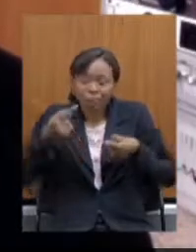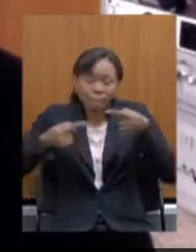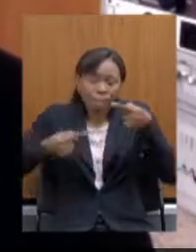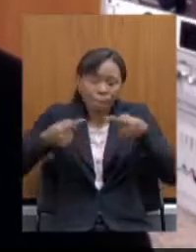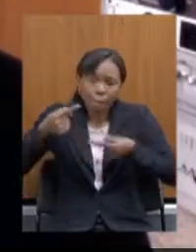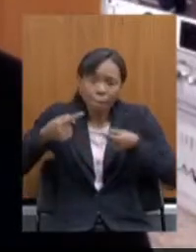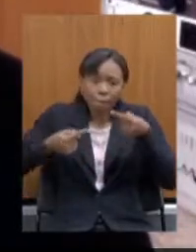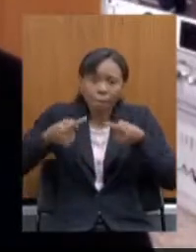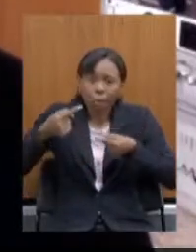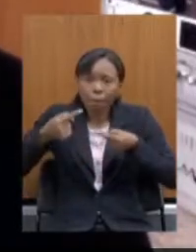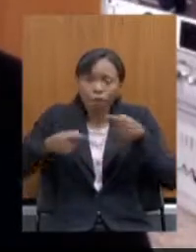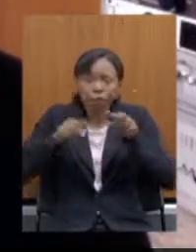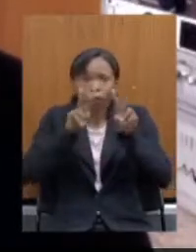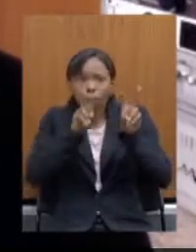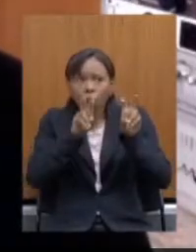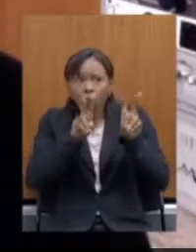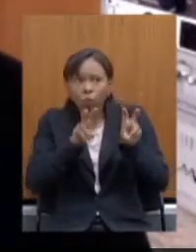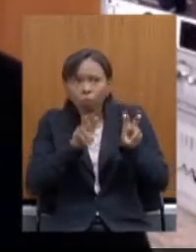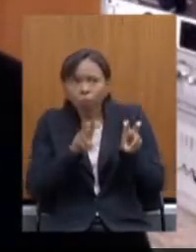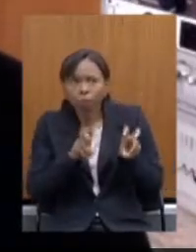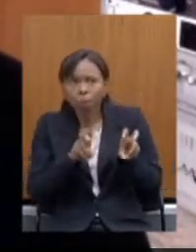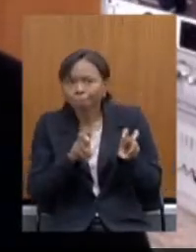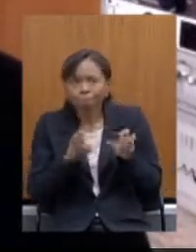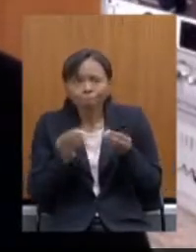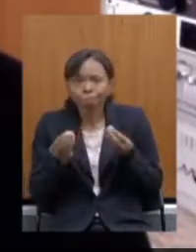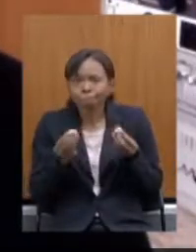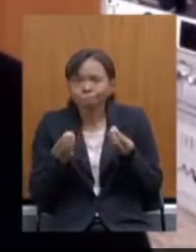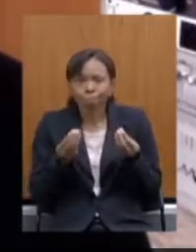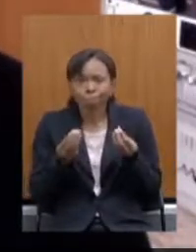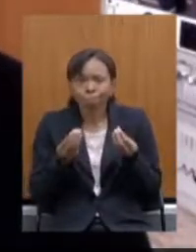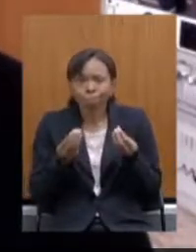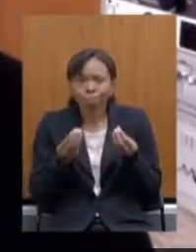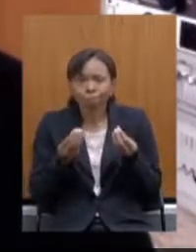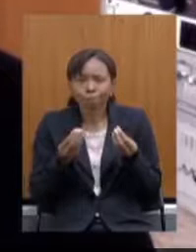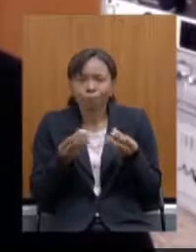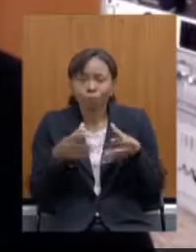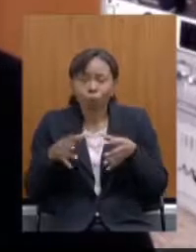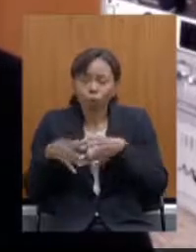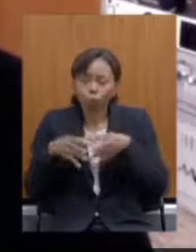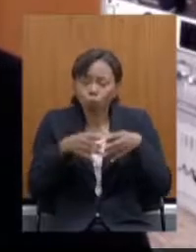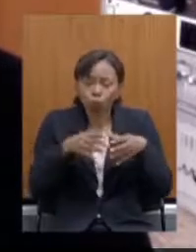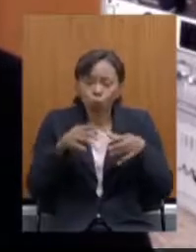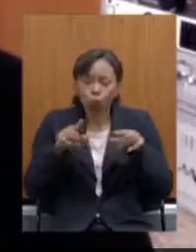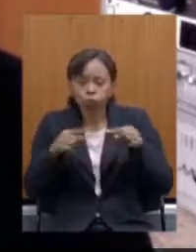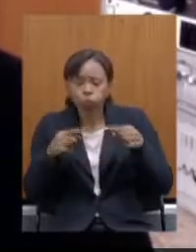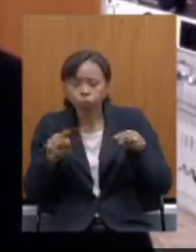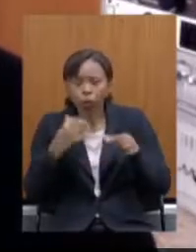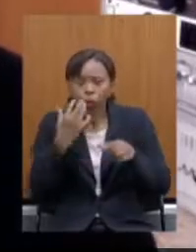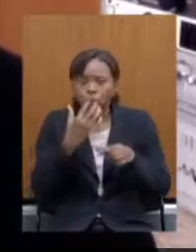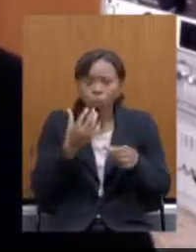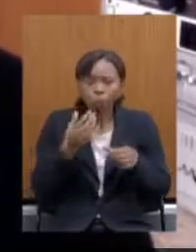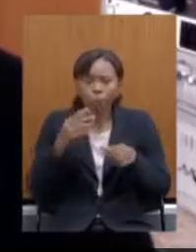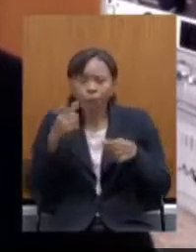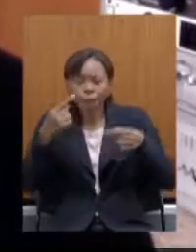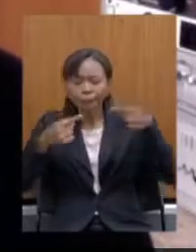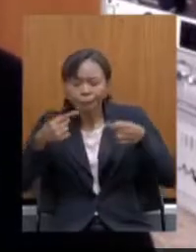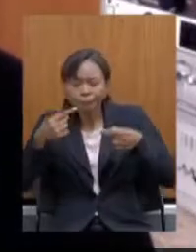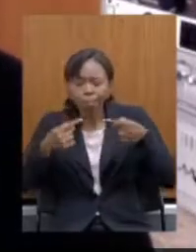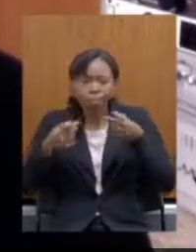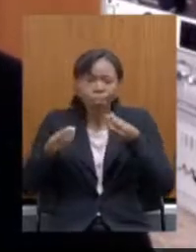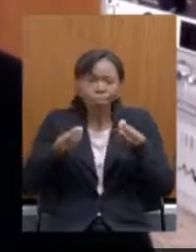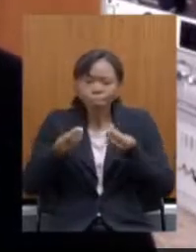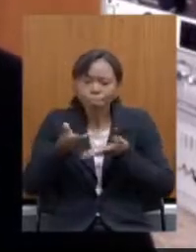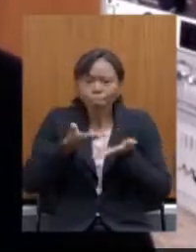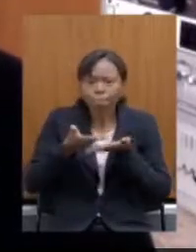esses assuntos com nossos pares então já de início eu coloco a proposta